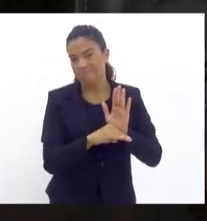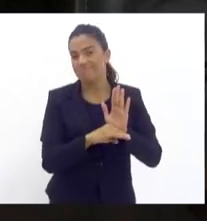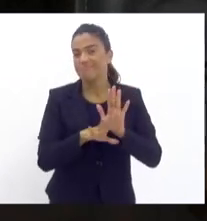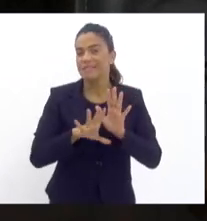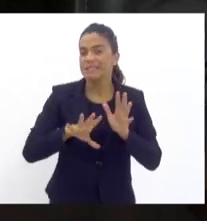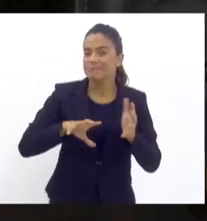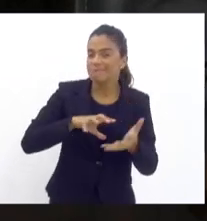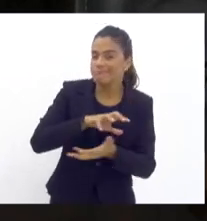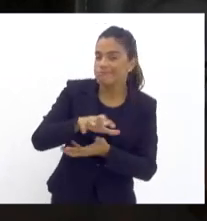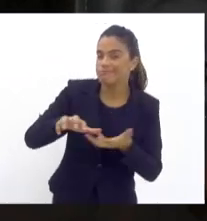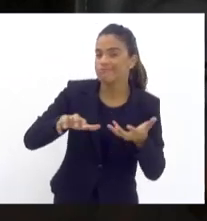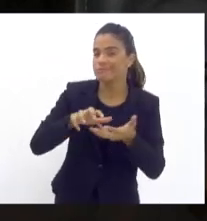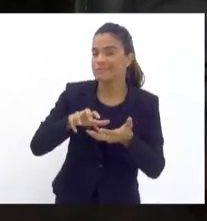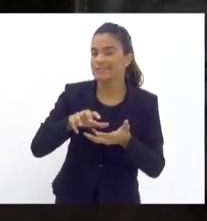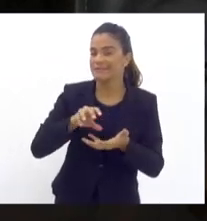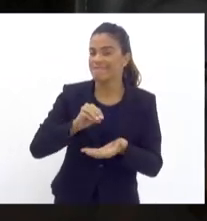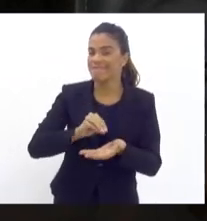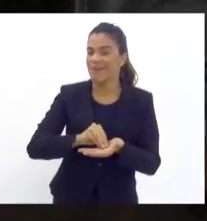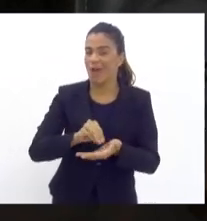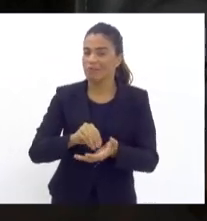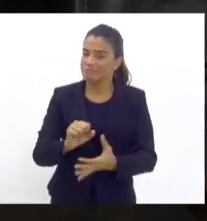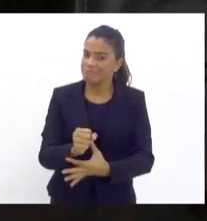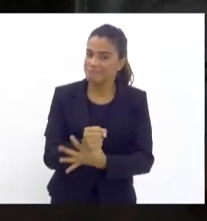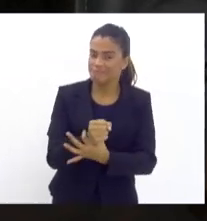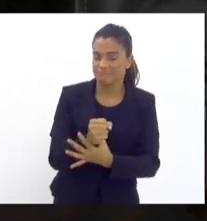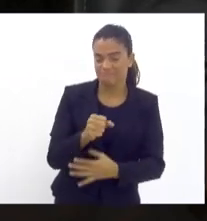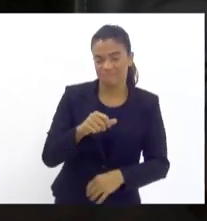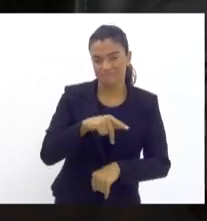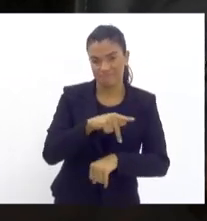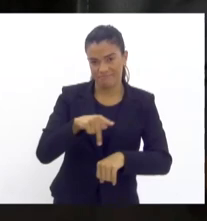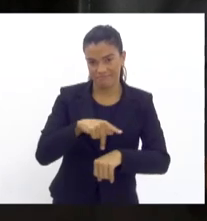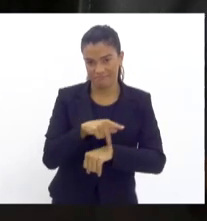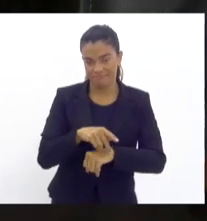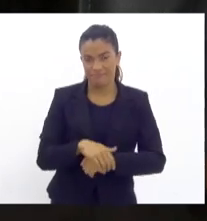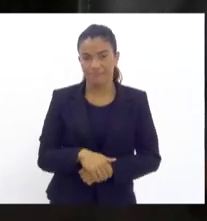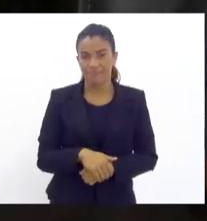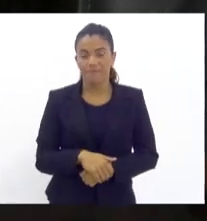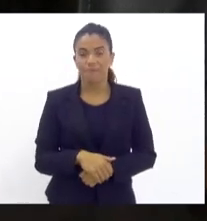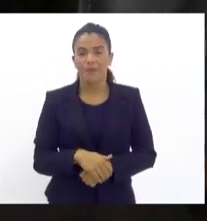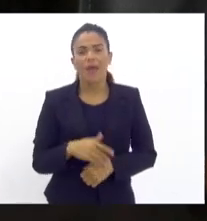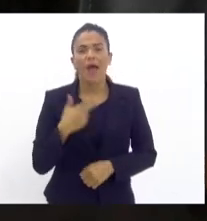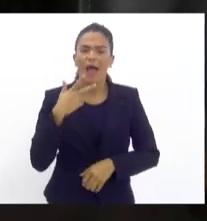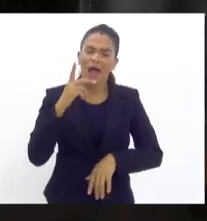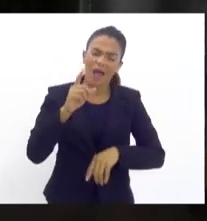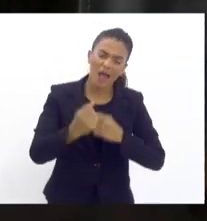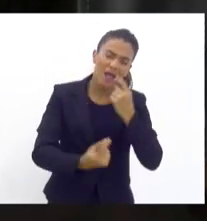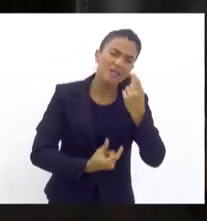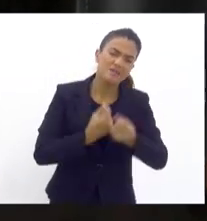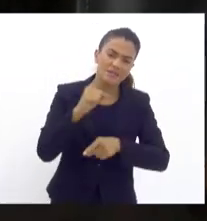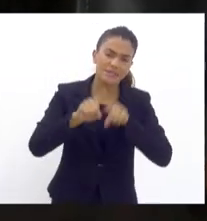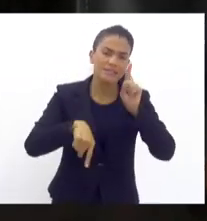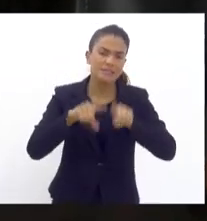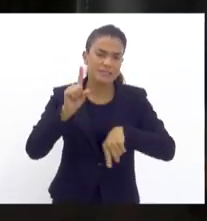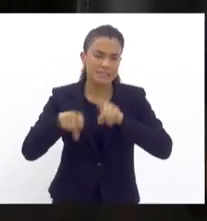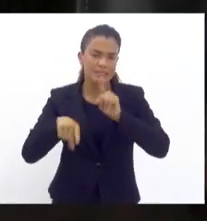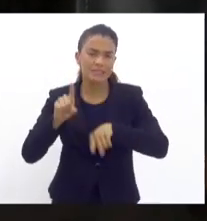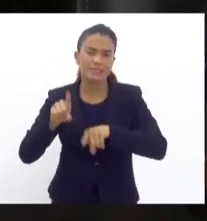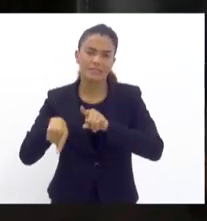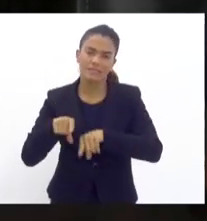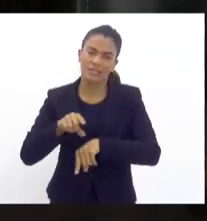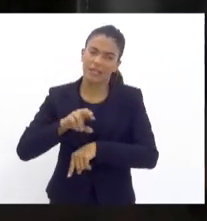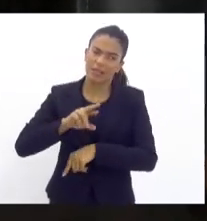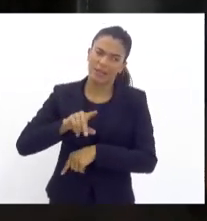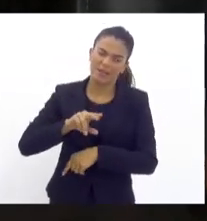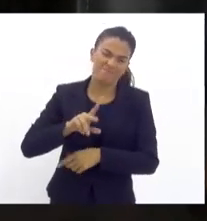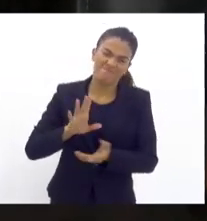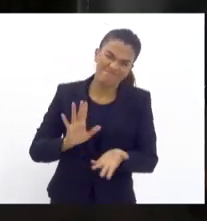instabilidade nesse país. Eu tenho que dizer que, às vezes, se não é verdade,